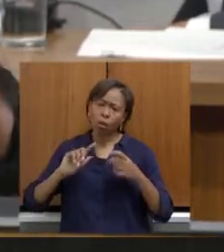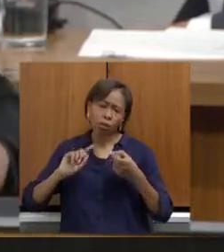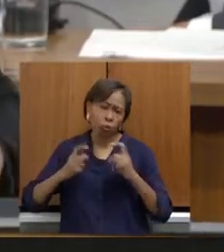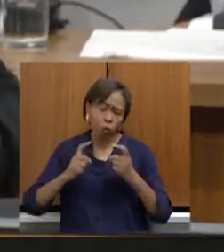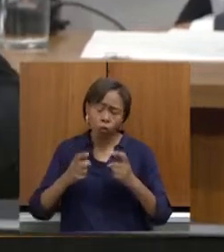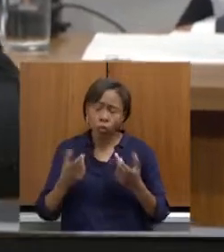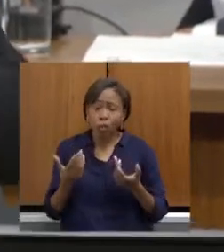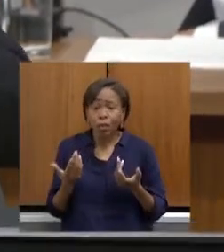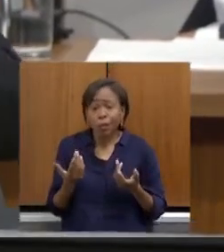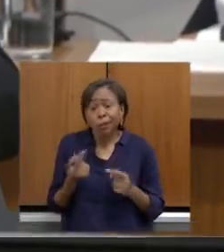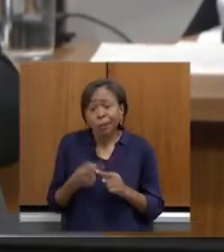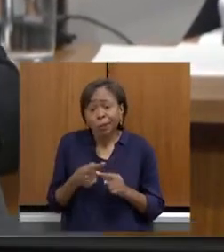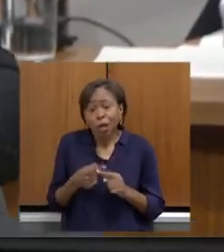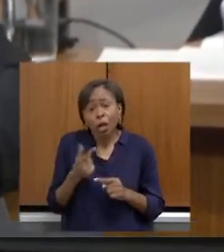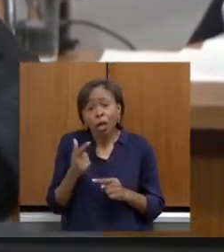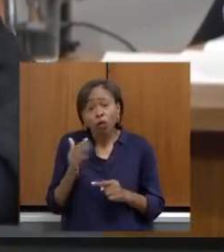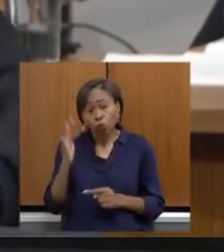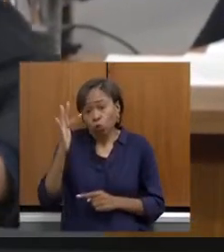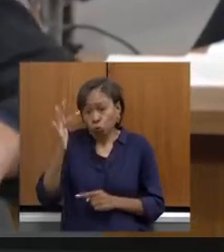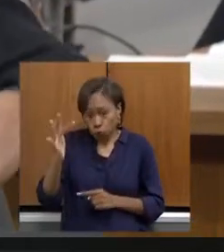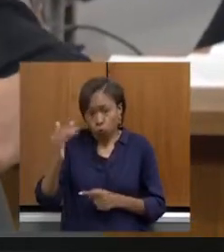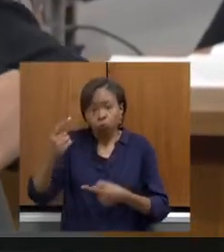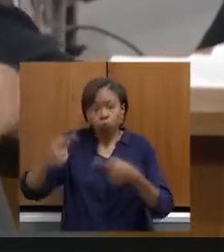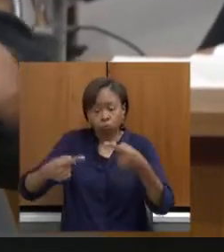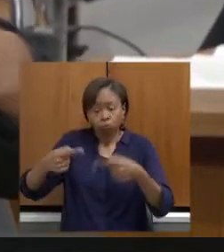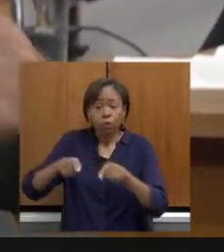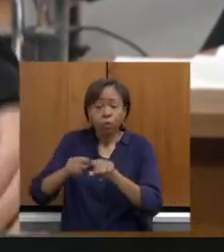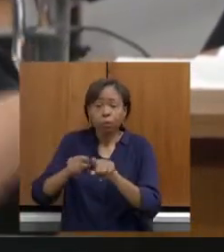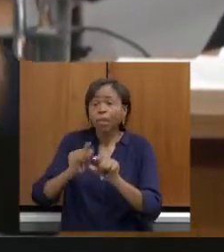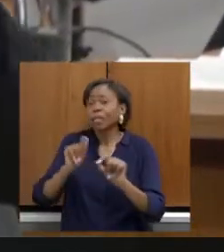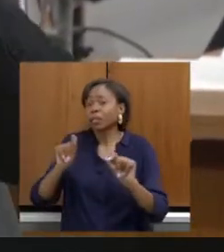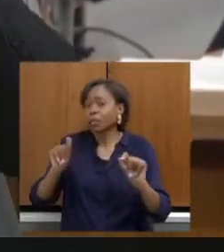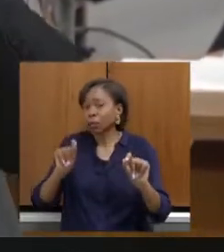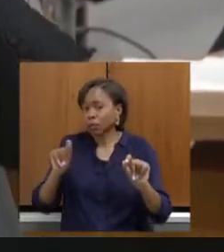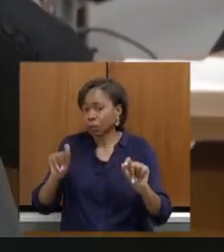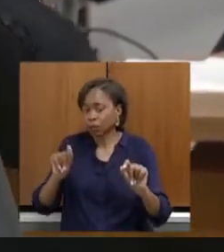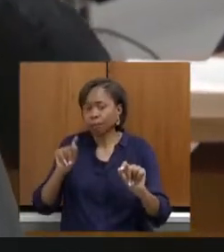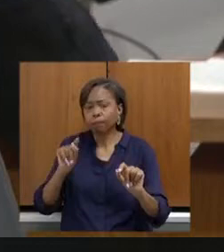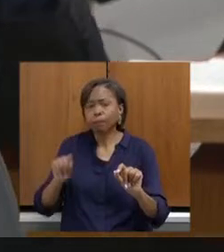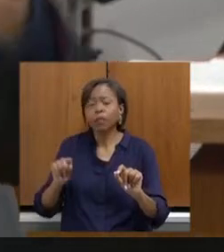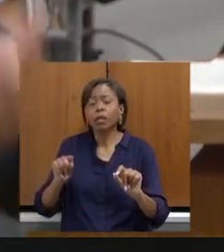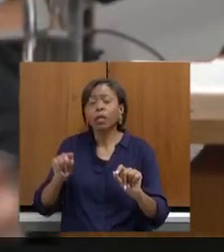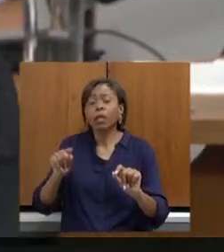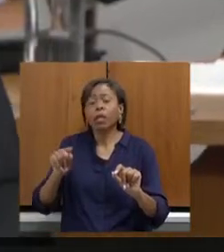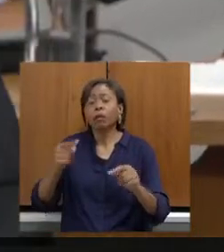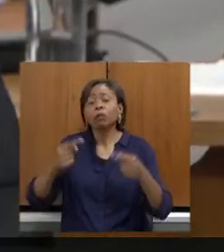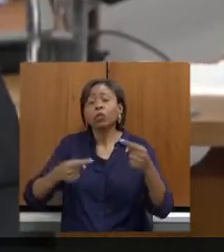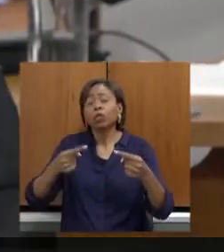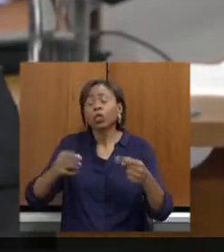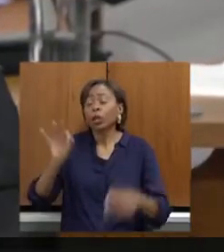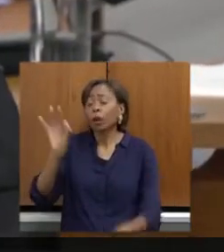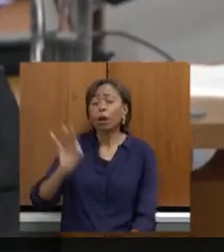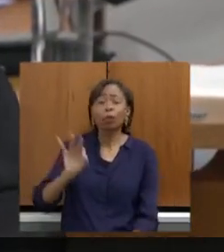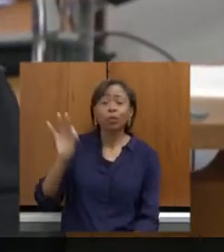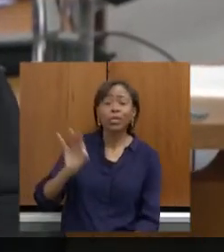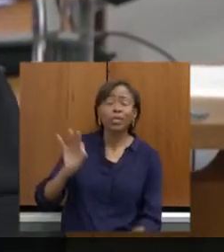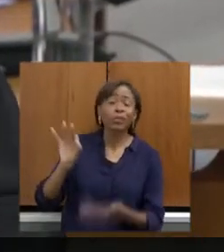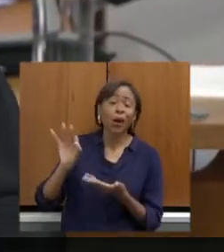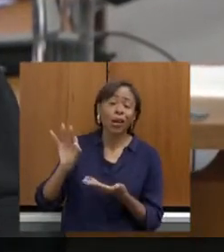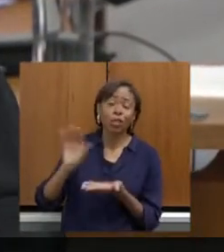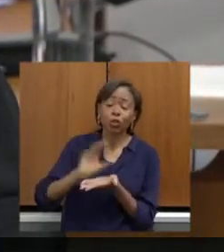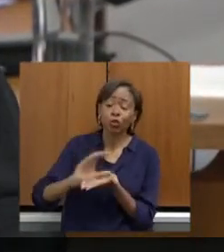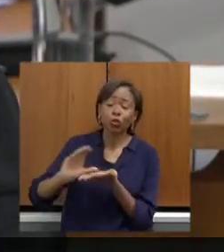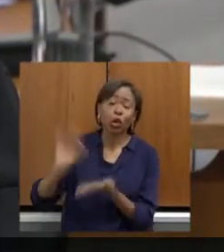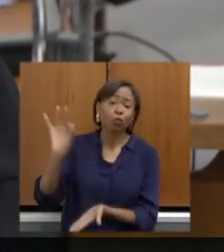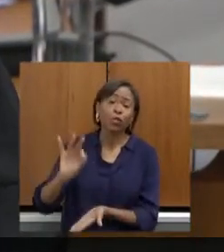além, que outro debate que poderia ser feito é de discussão dos percentuais dos critérios. Inclusive, tem